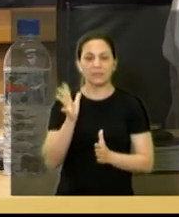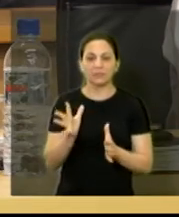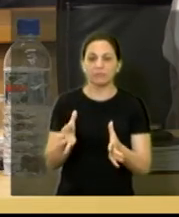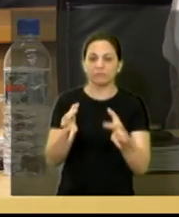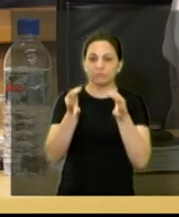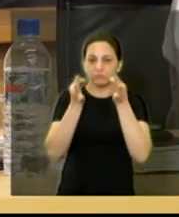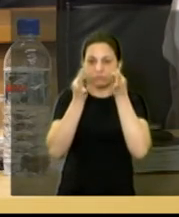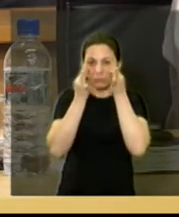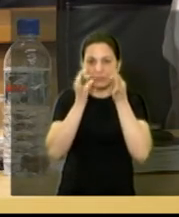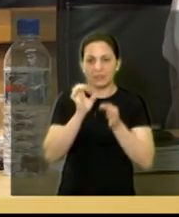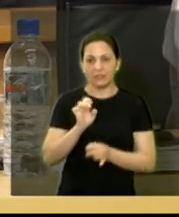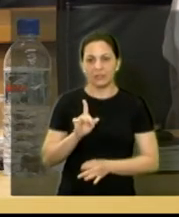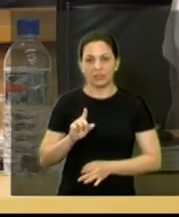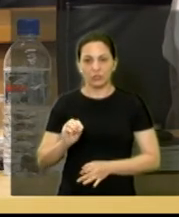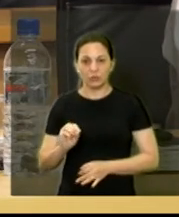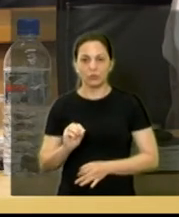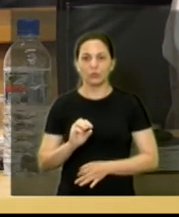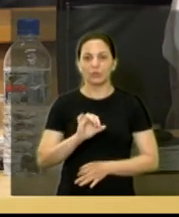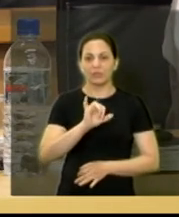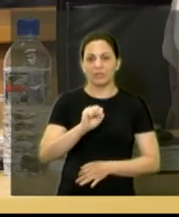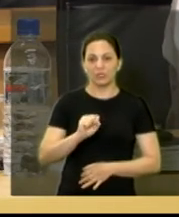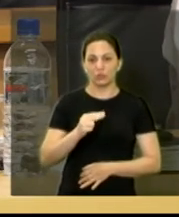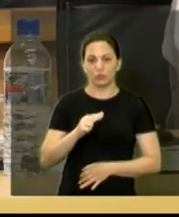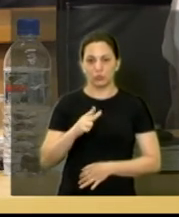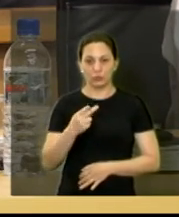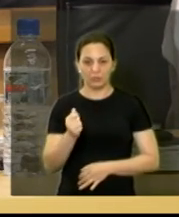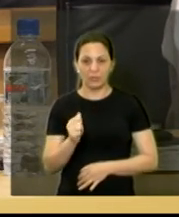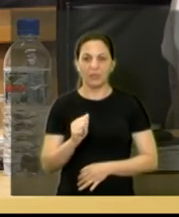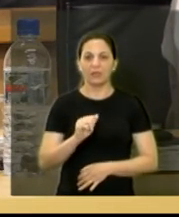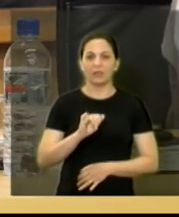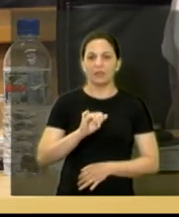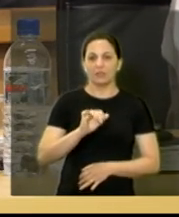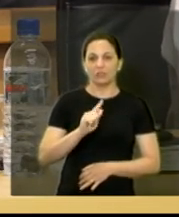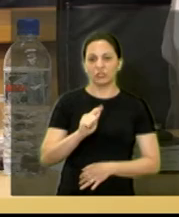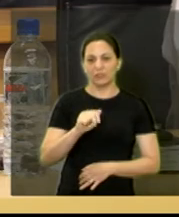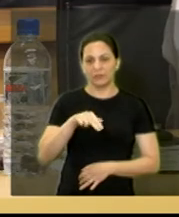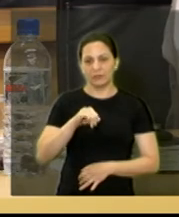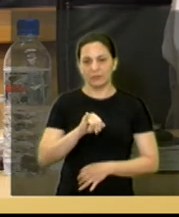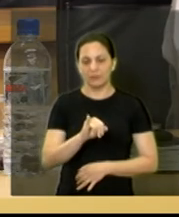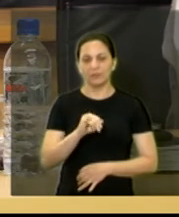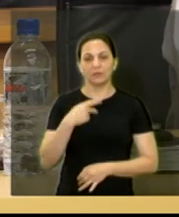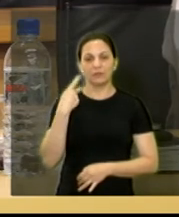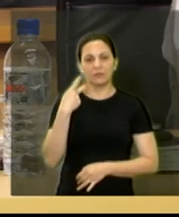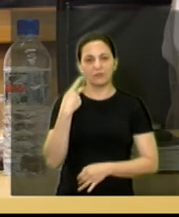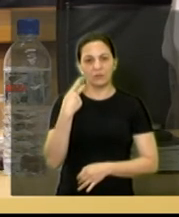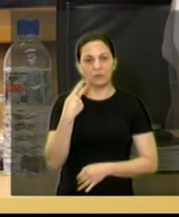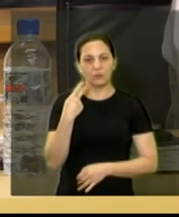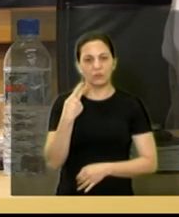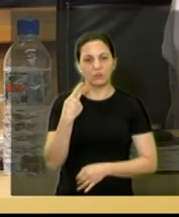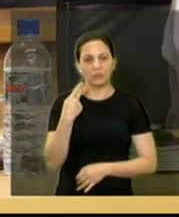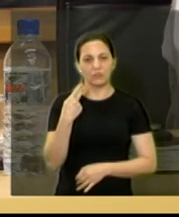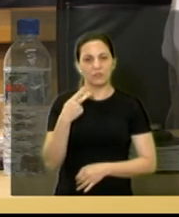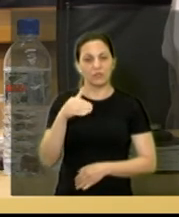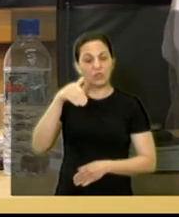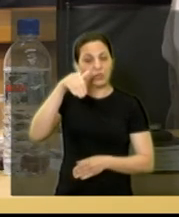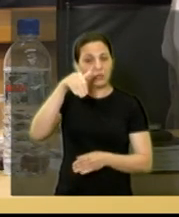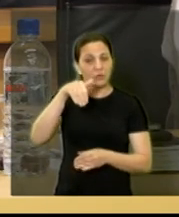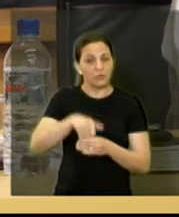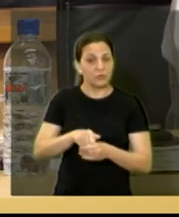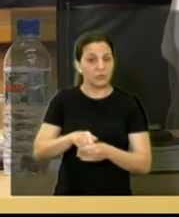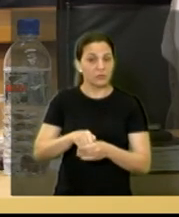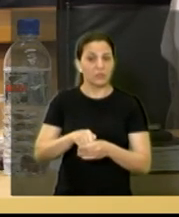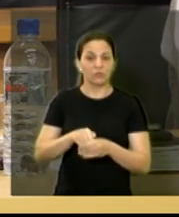o Edio que teve que sair o Jefferson Achudo o Gianni Trevisoli os vereadores que foram eleitos também